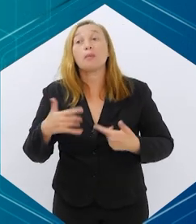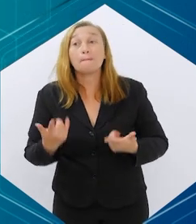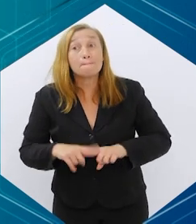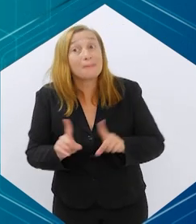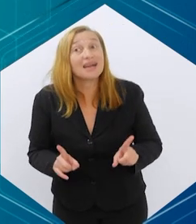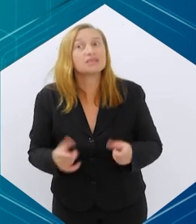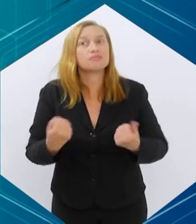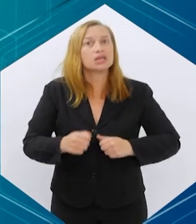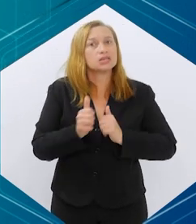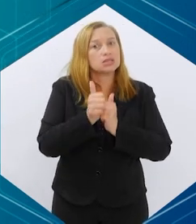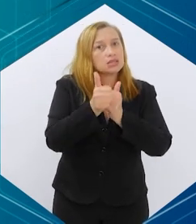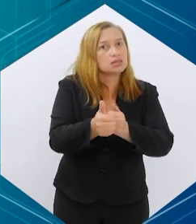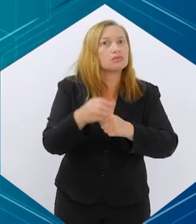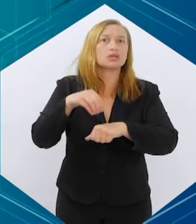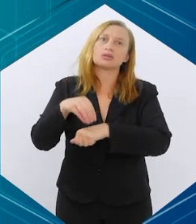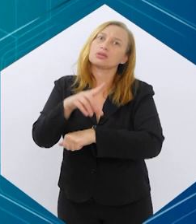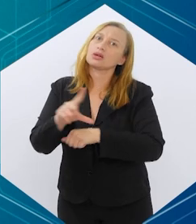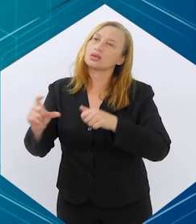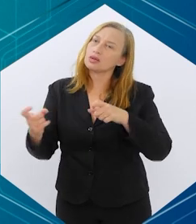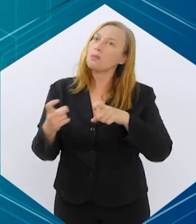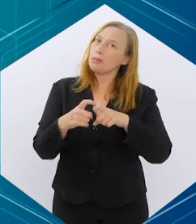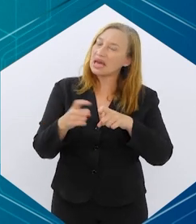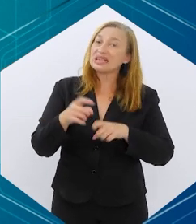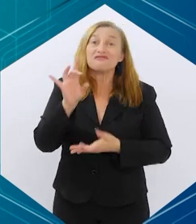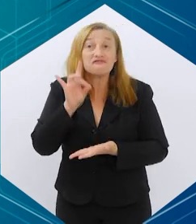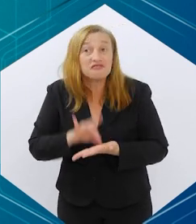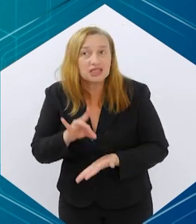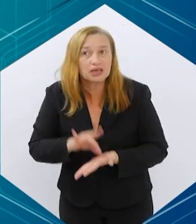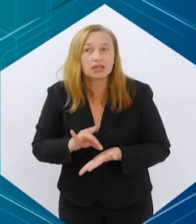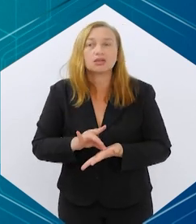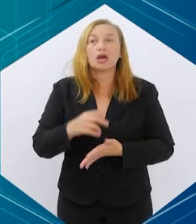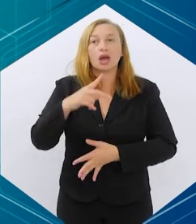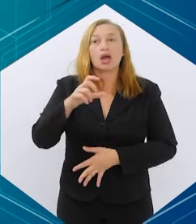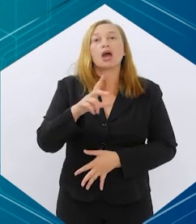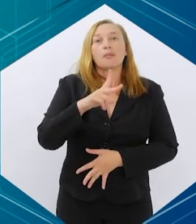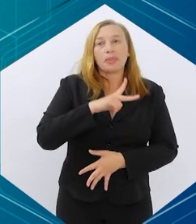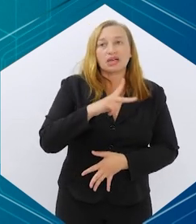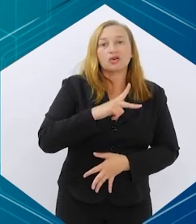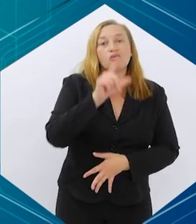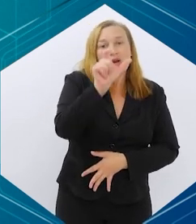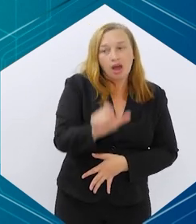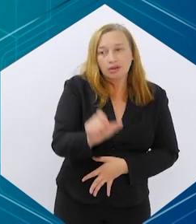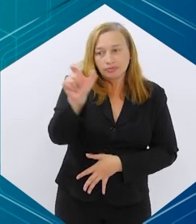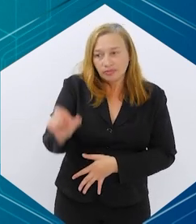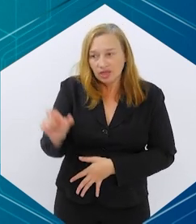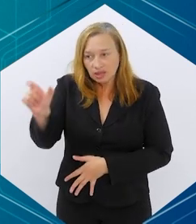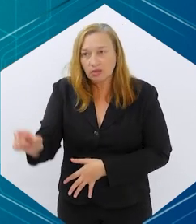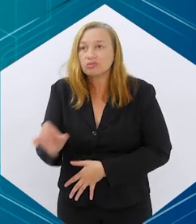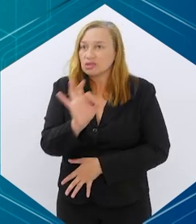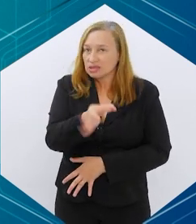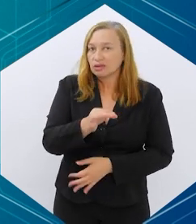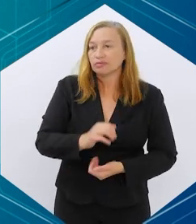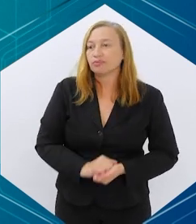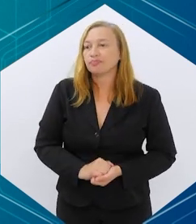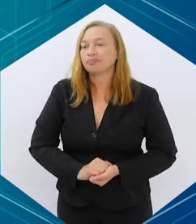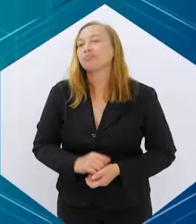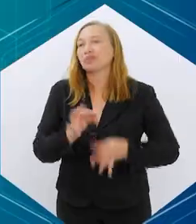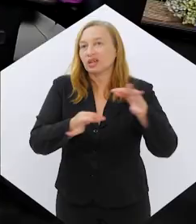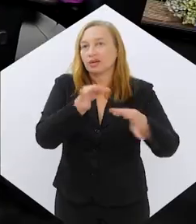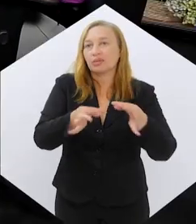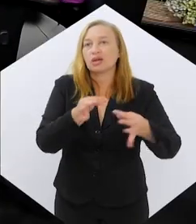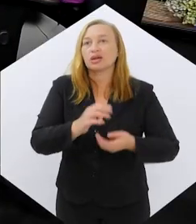eficazes, mas tem que ter indicações, realmente, individualizar o tratamento do nosso paciente, sem dúvida alguma.